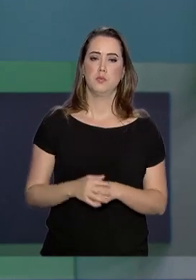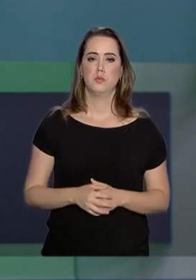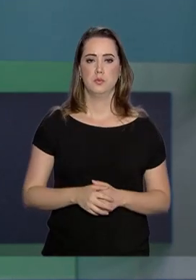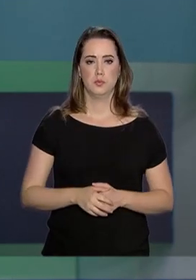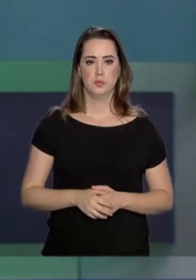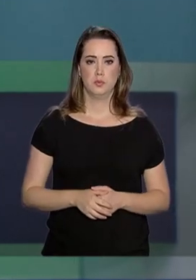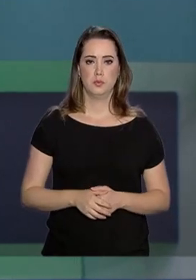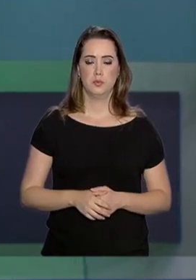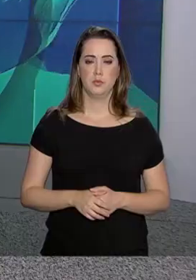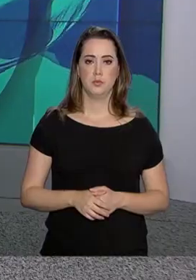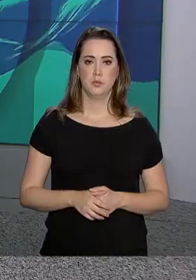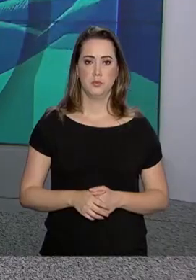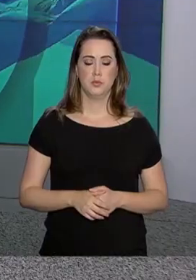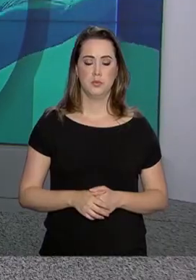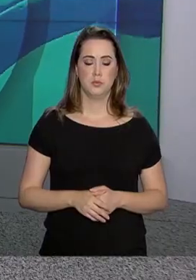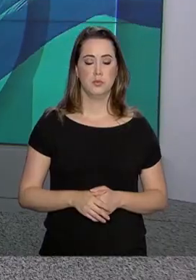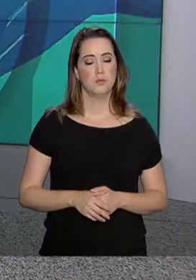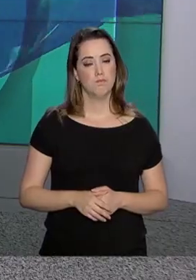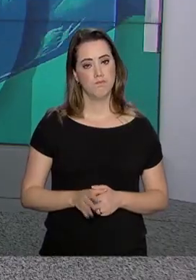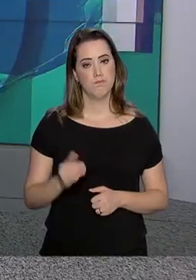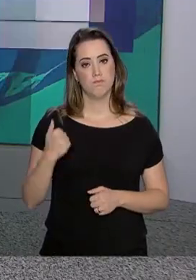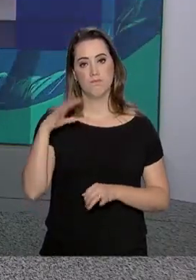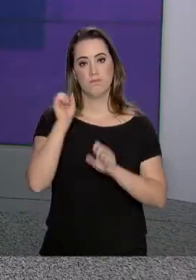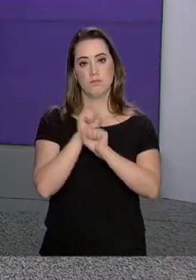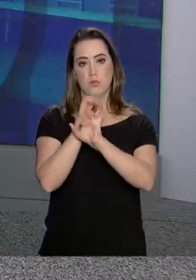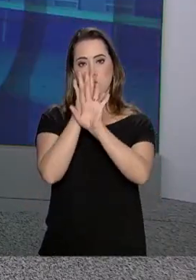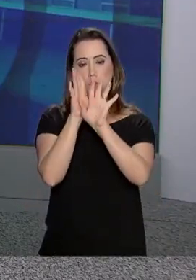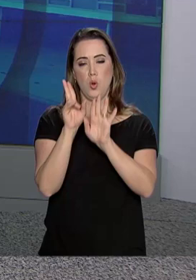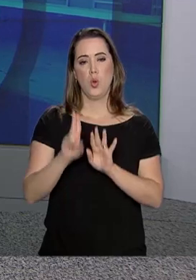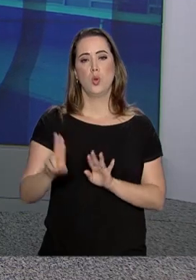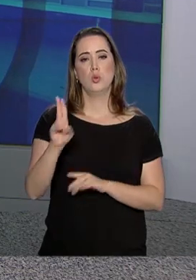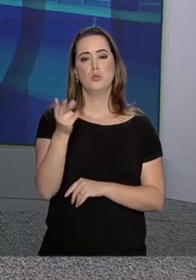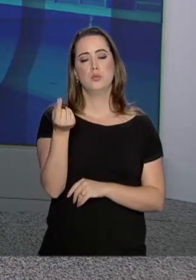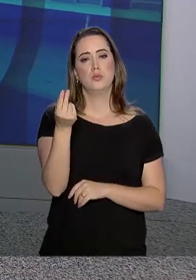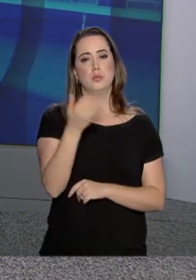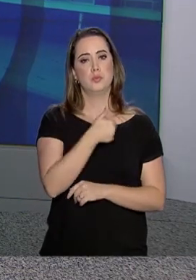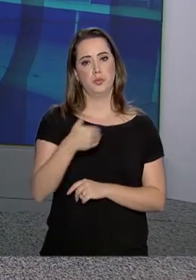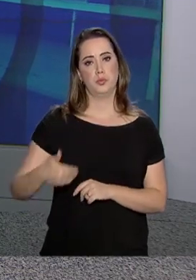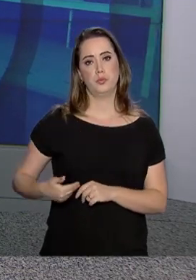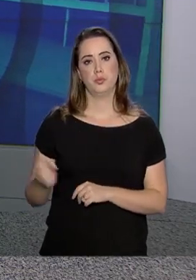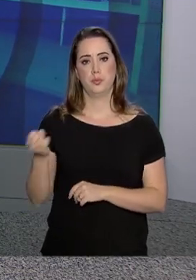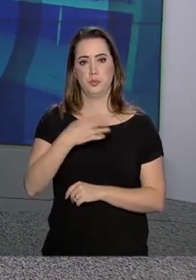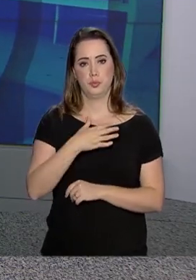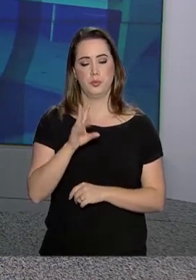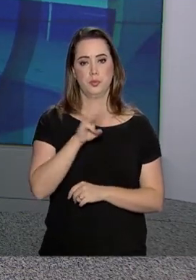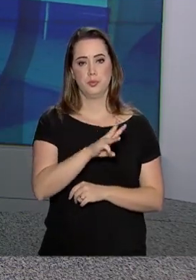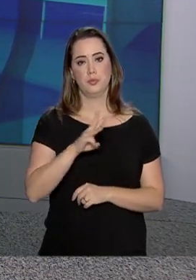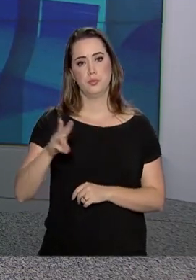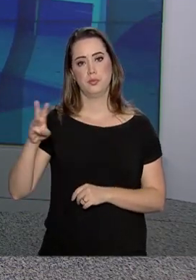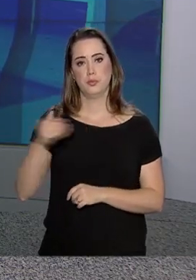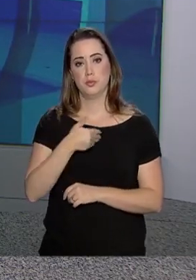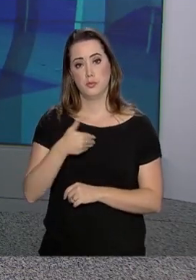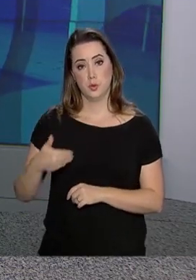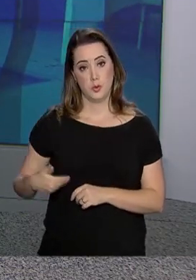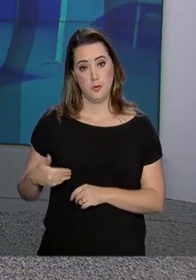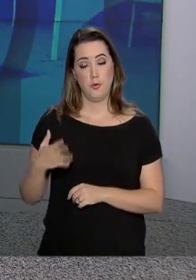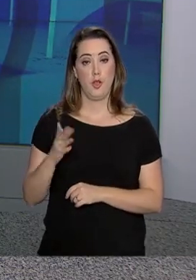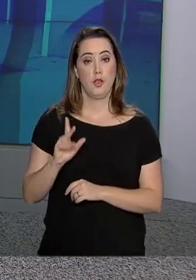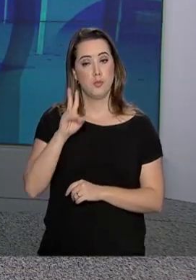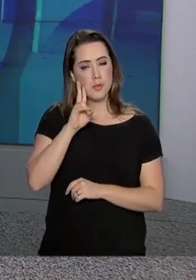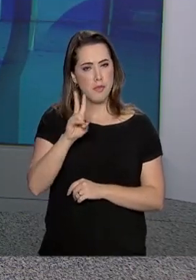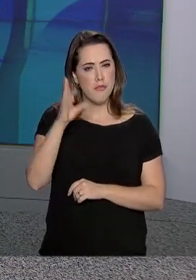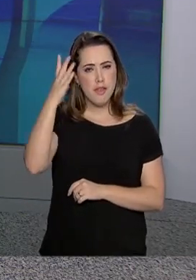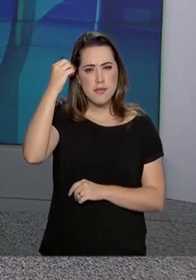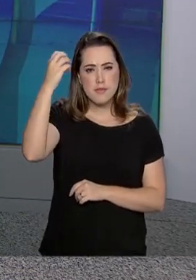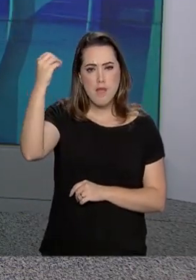operações de crédito. Mais transparência no uso do dinheiro público. O novo portal do governo, o Painel de